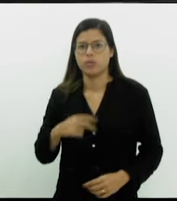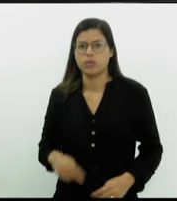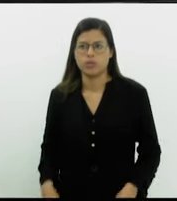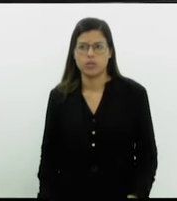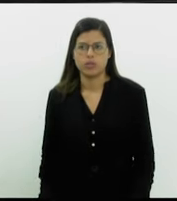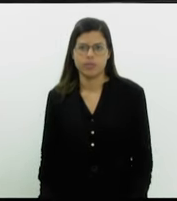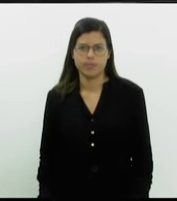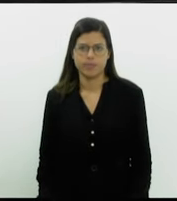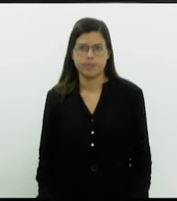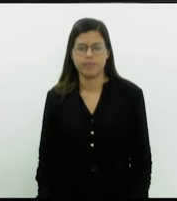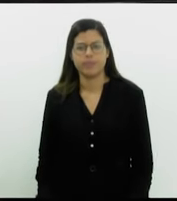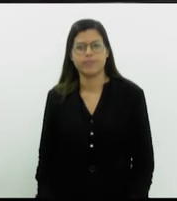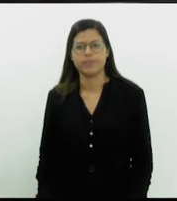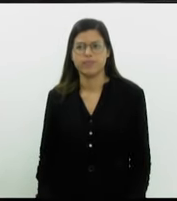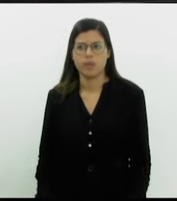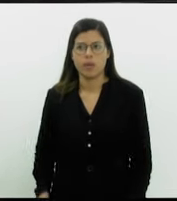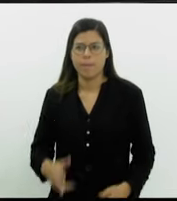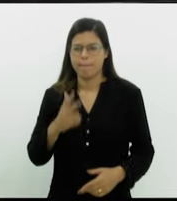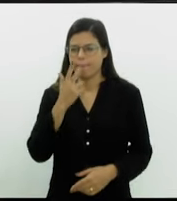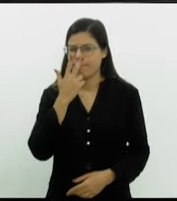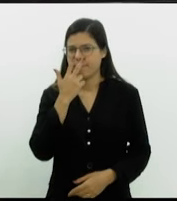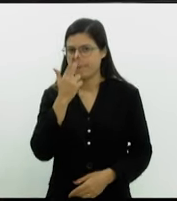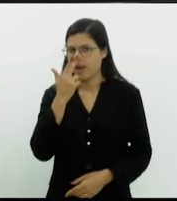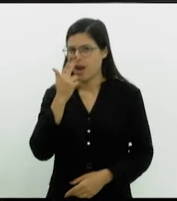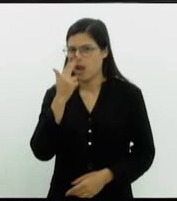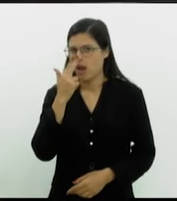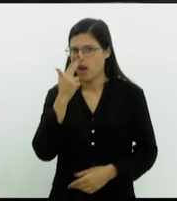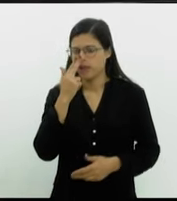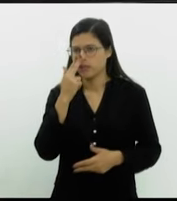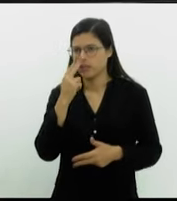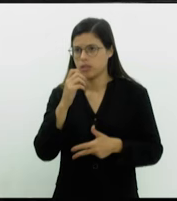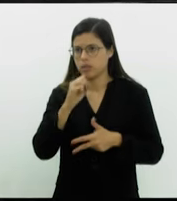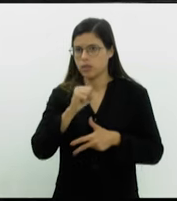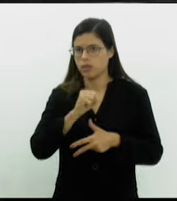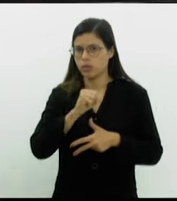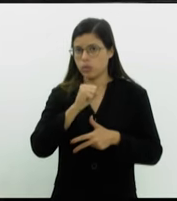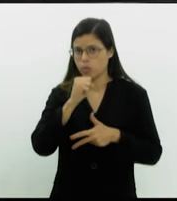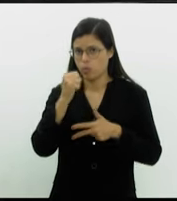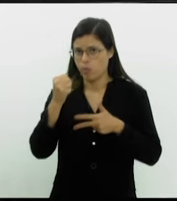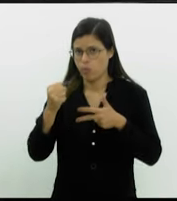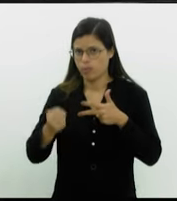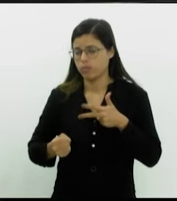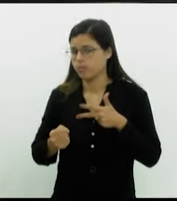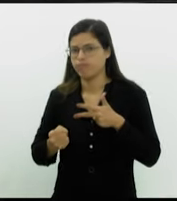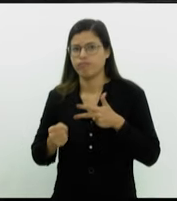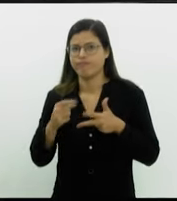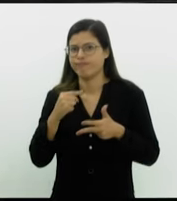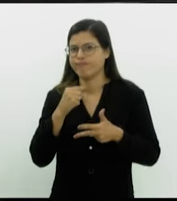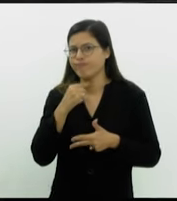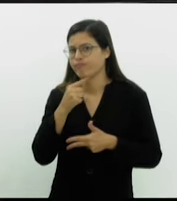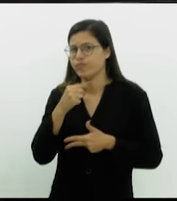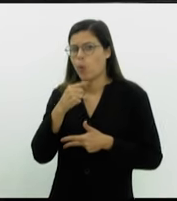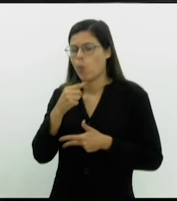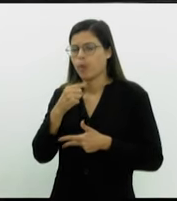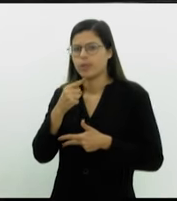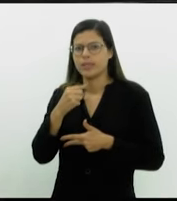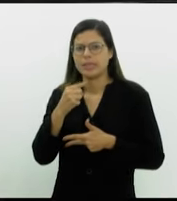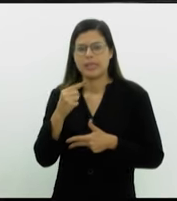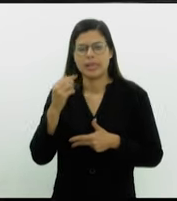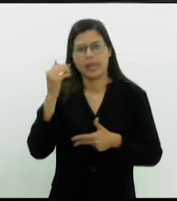parece que os poderes não conseguem entender